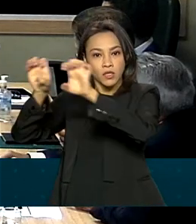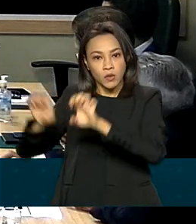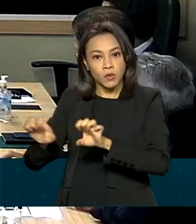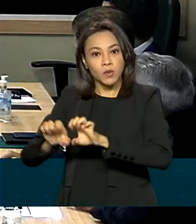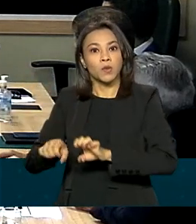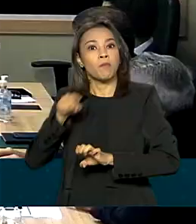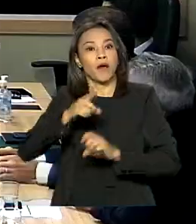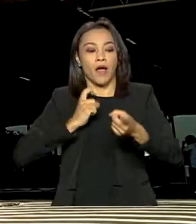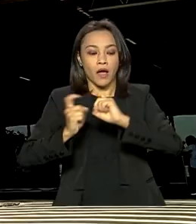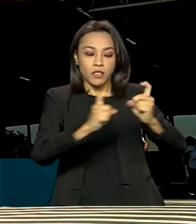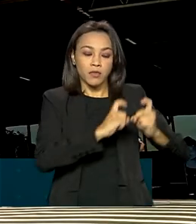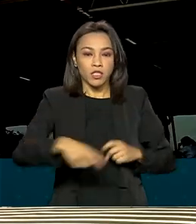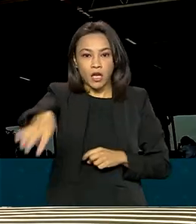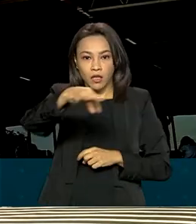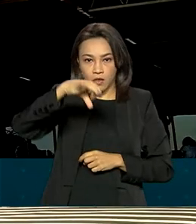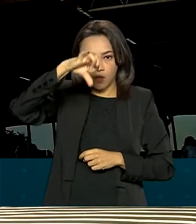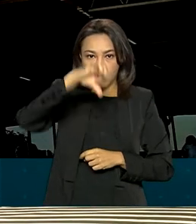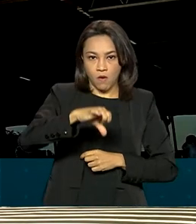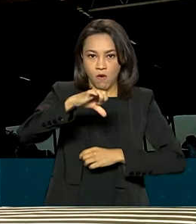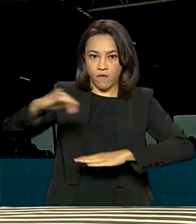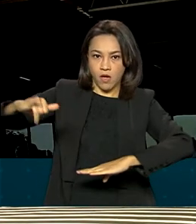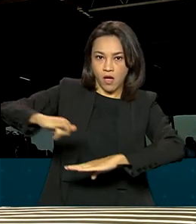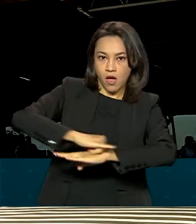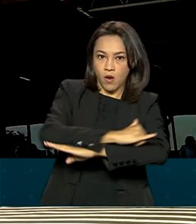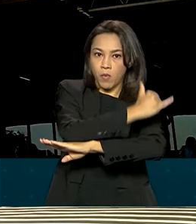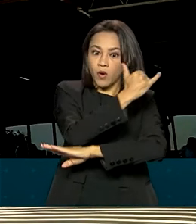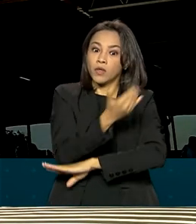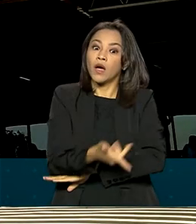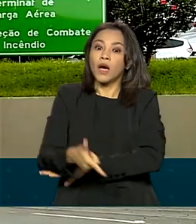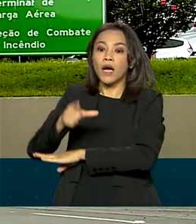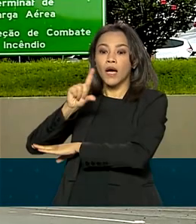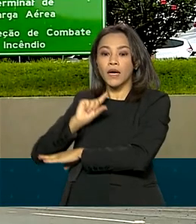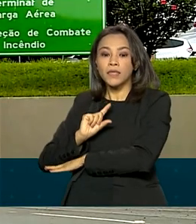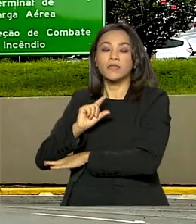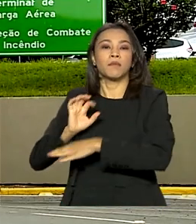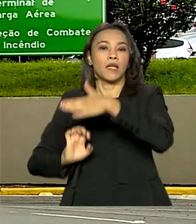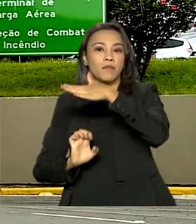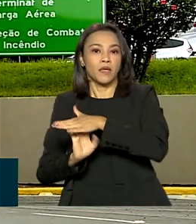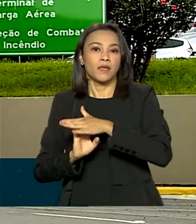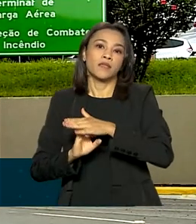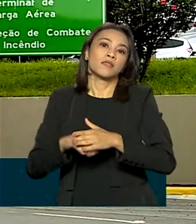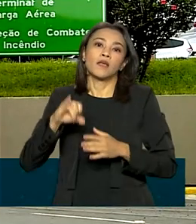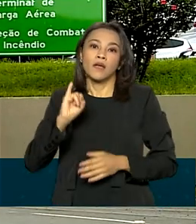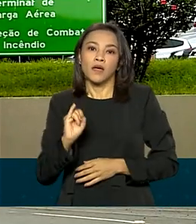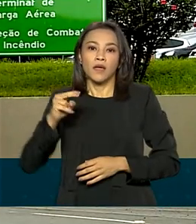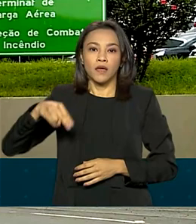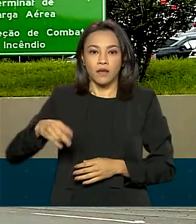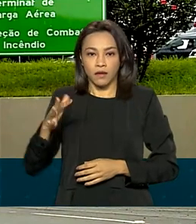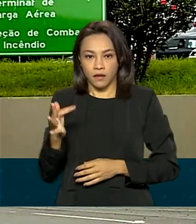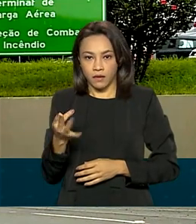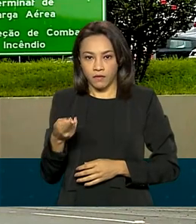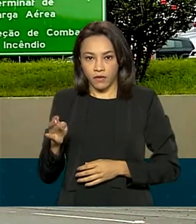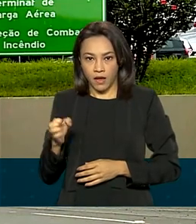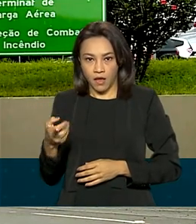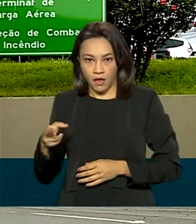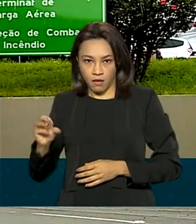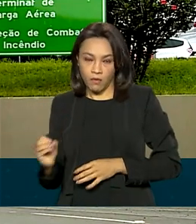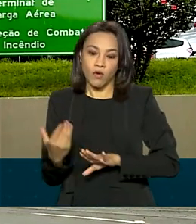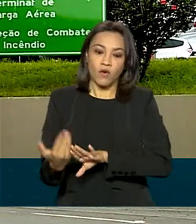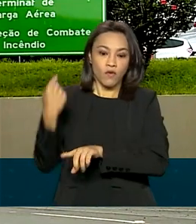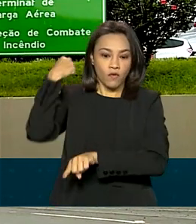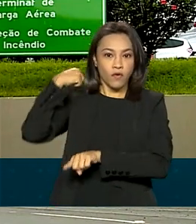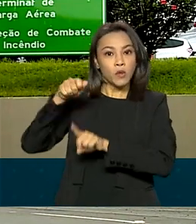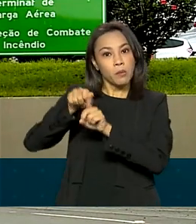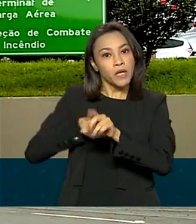aeroportos da região sul, antes administrados pela Infraero. A empresa foi vencedora do leilão realizado em abril